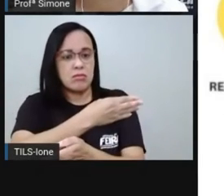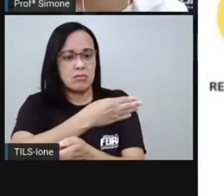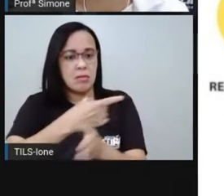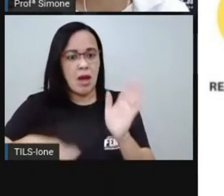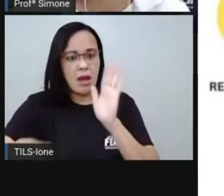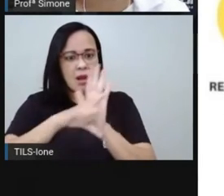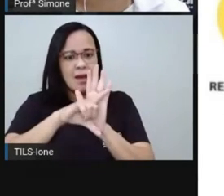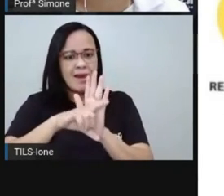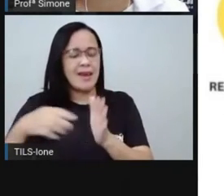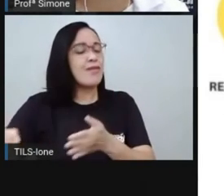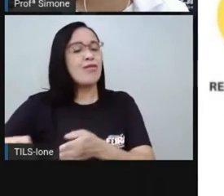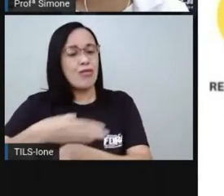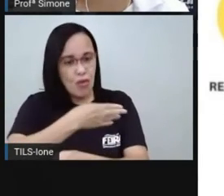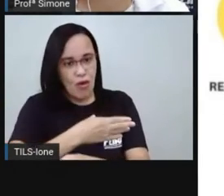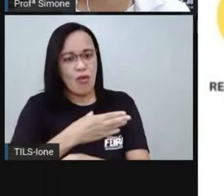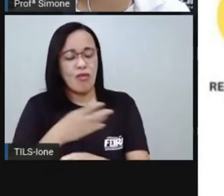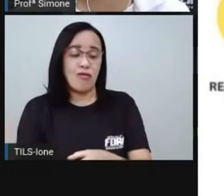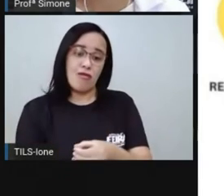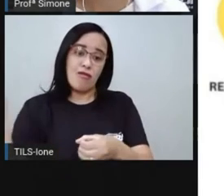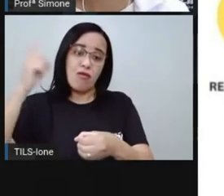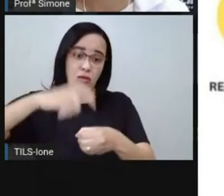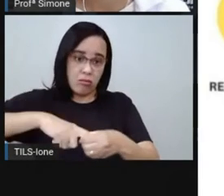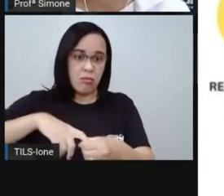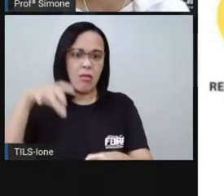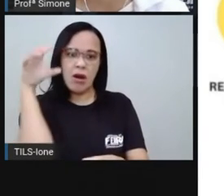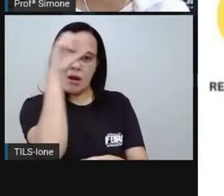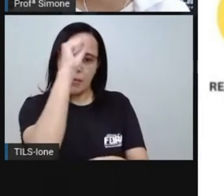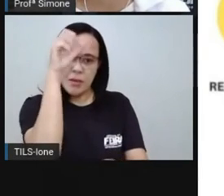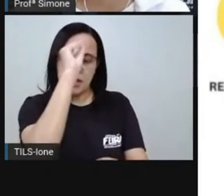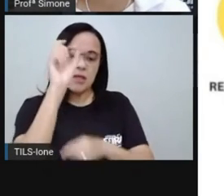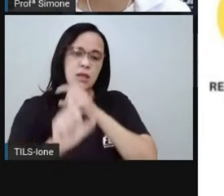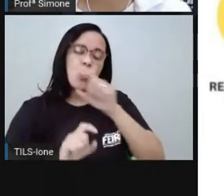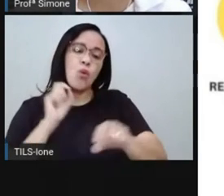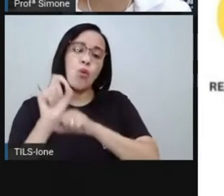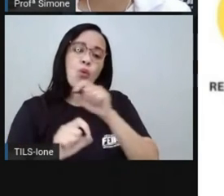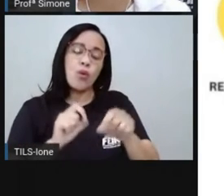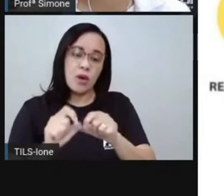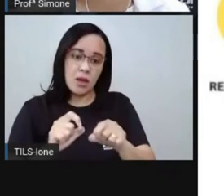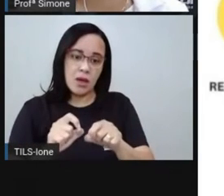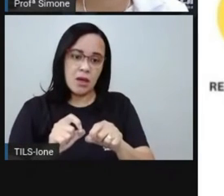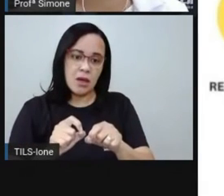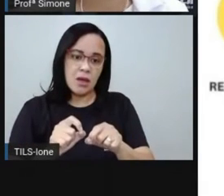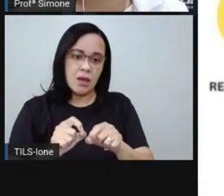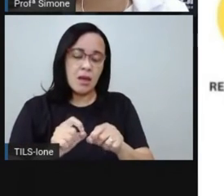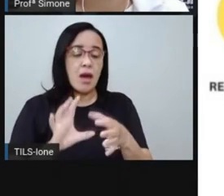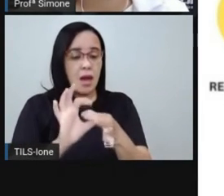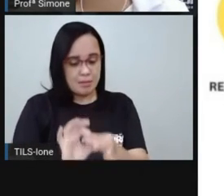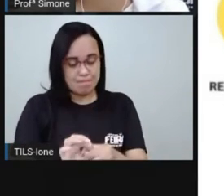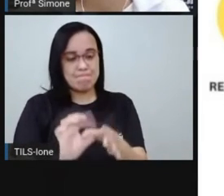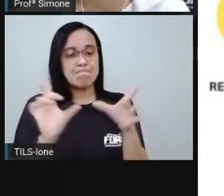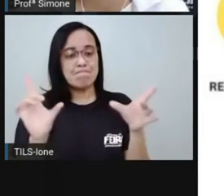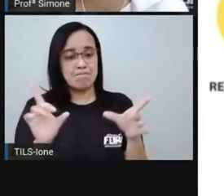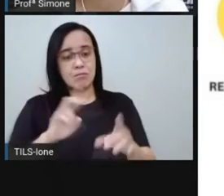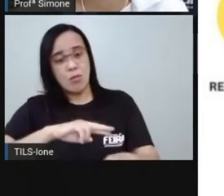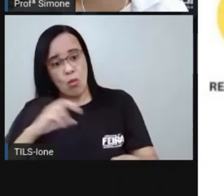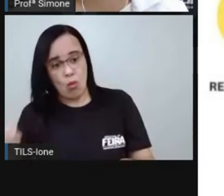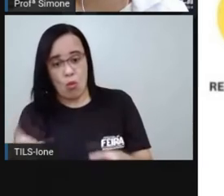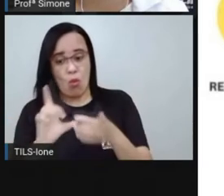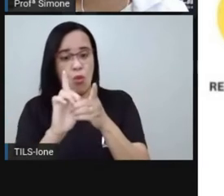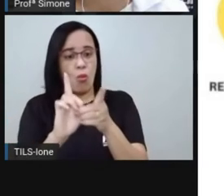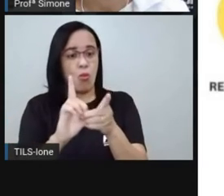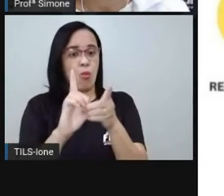daí, voltarmos a aprender a ter o exercício da democracia e da